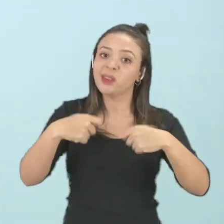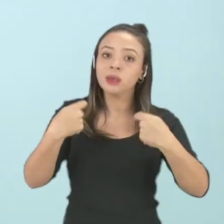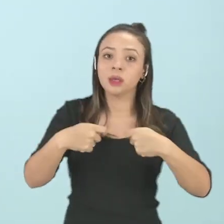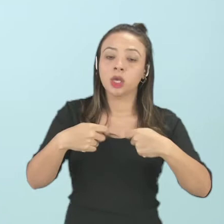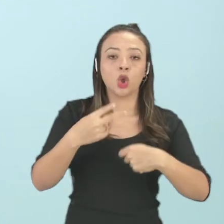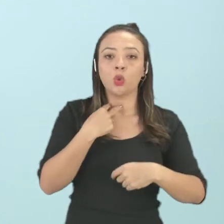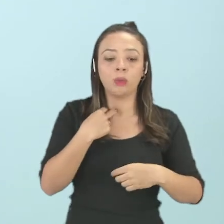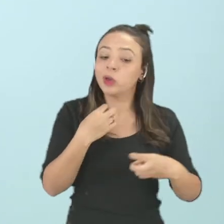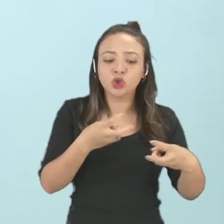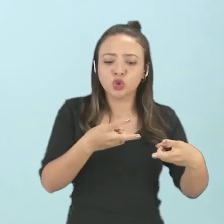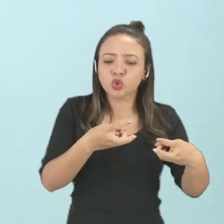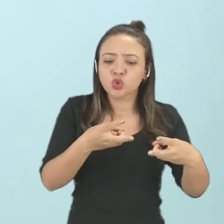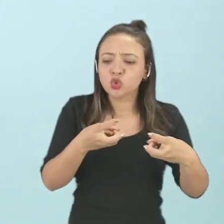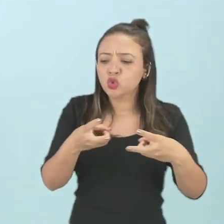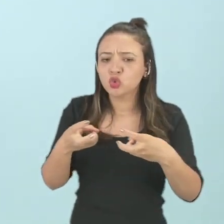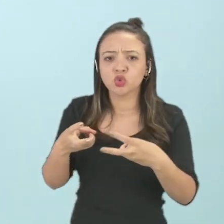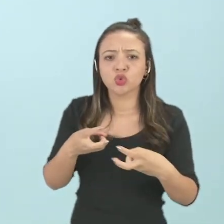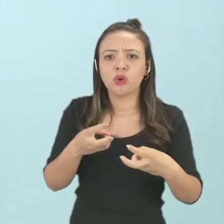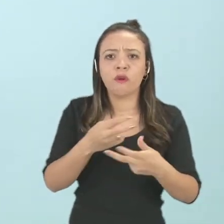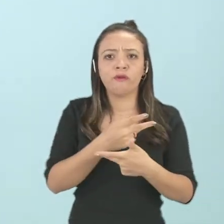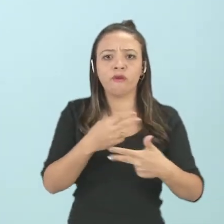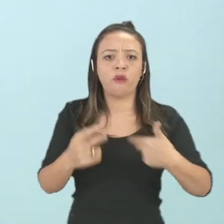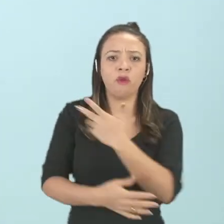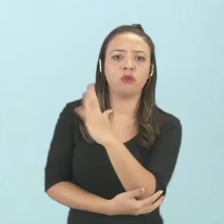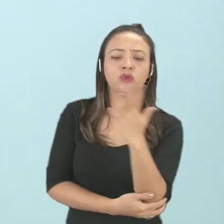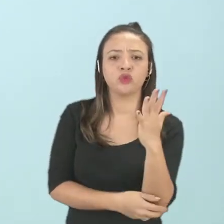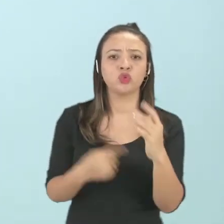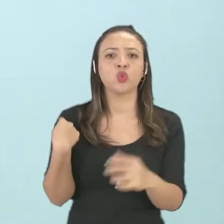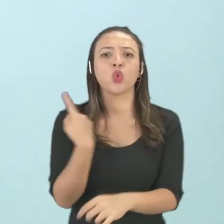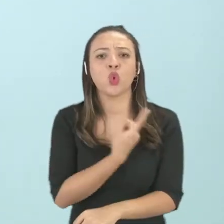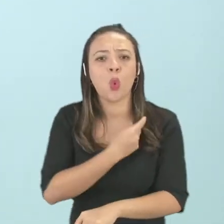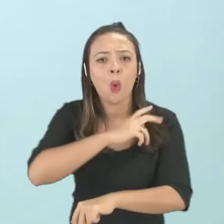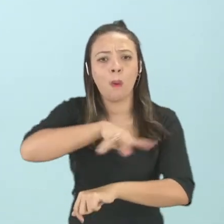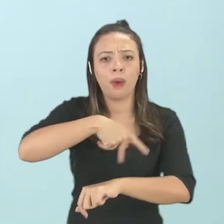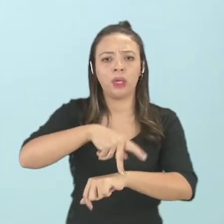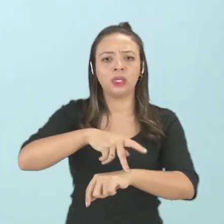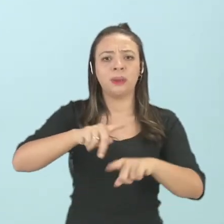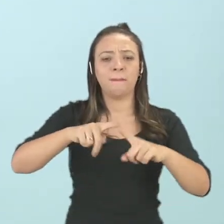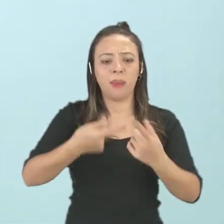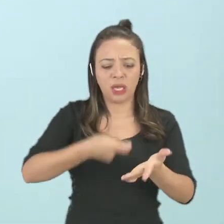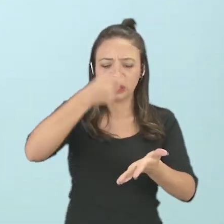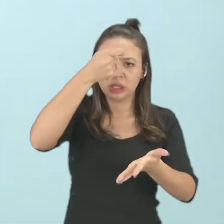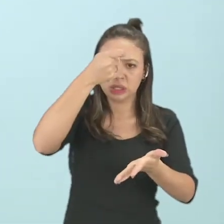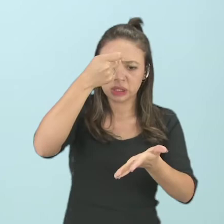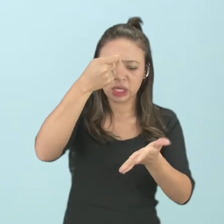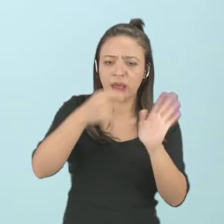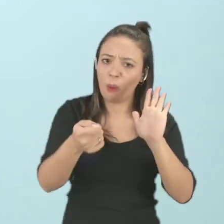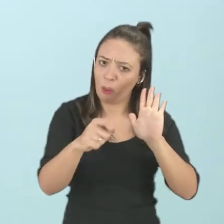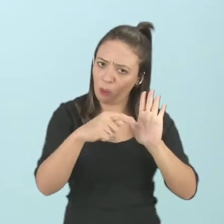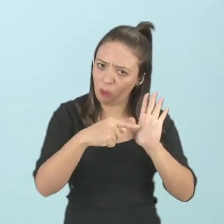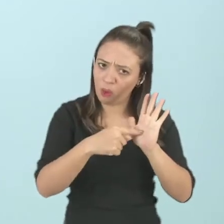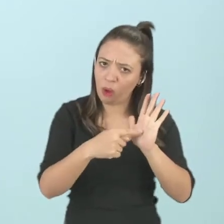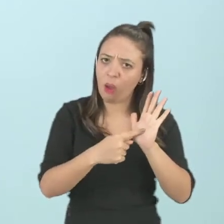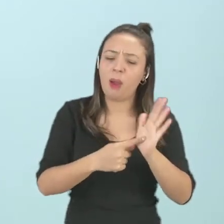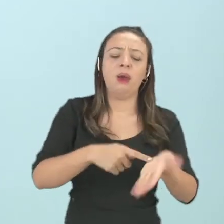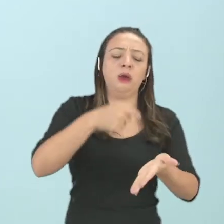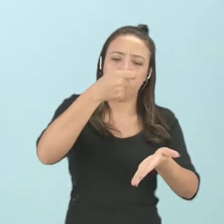manipulando certos recursos no nosso país sem uma autorização. Porque se